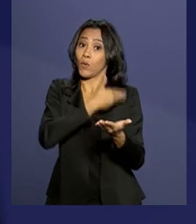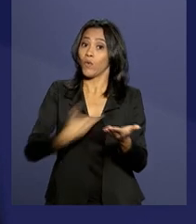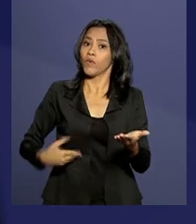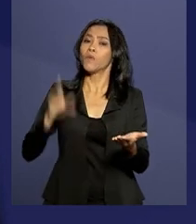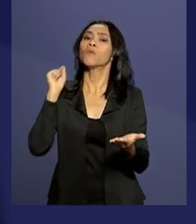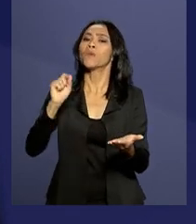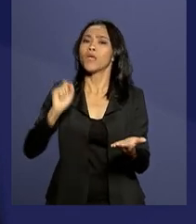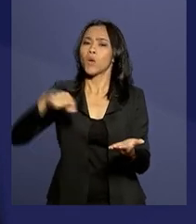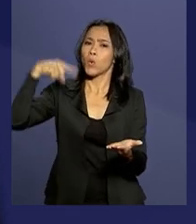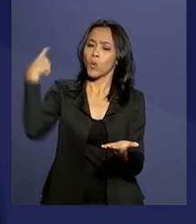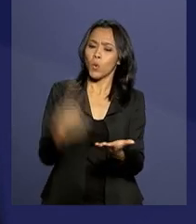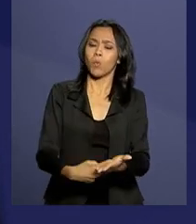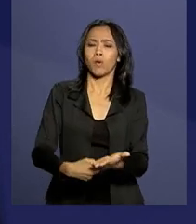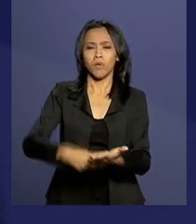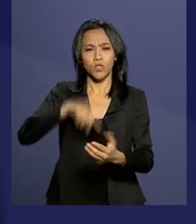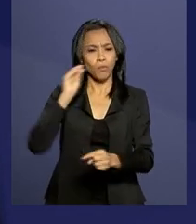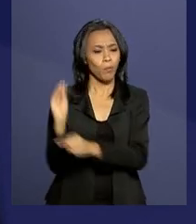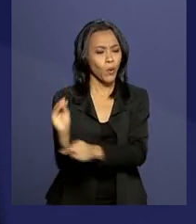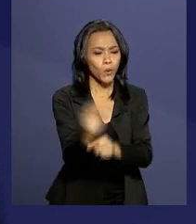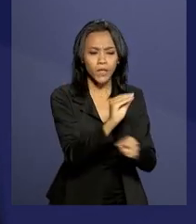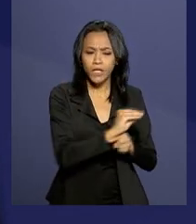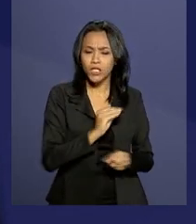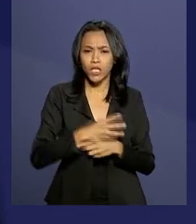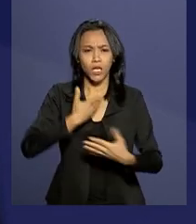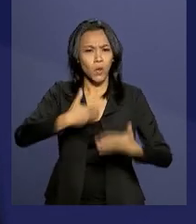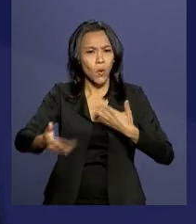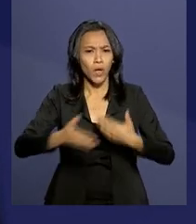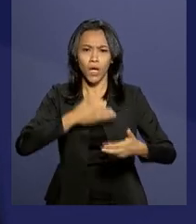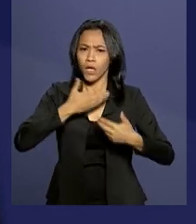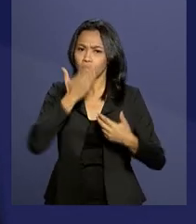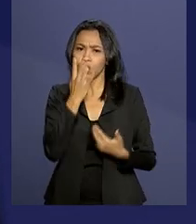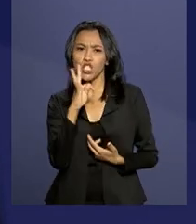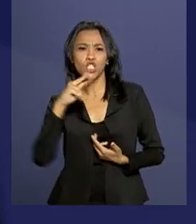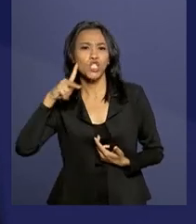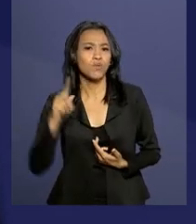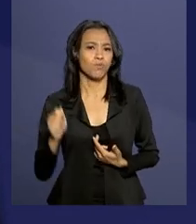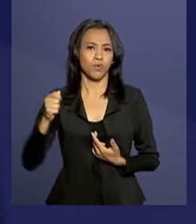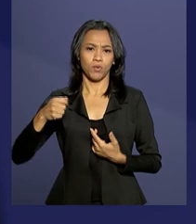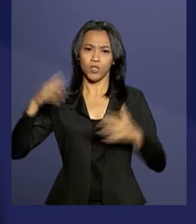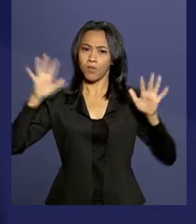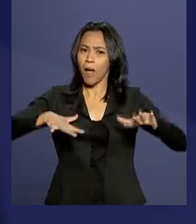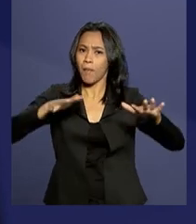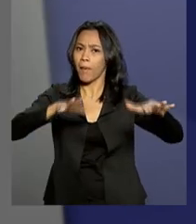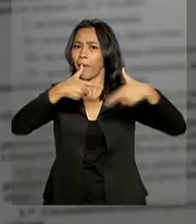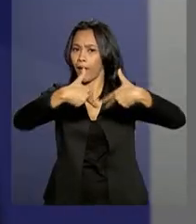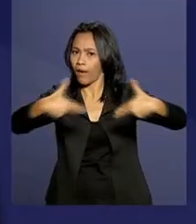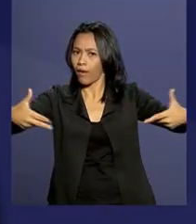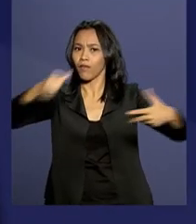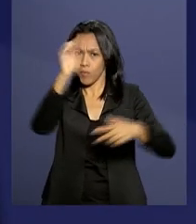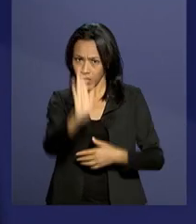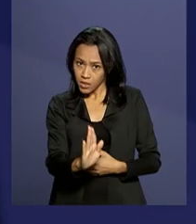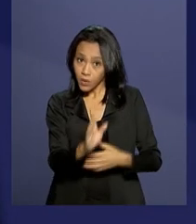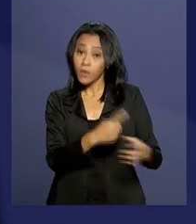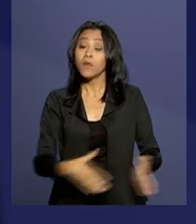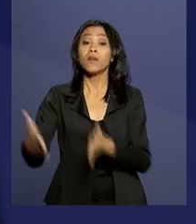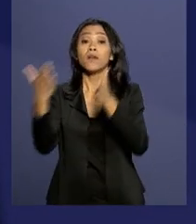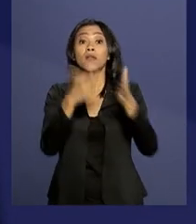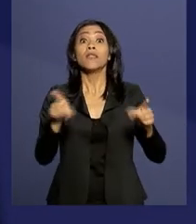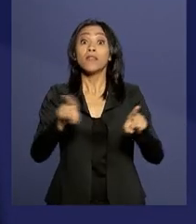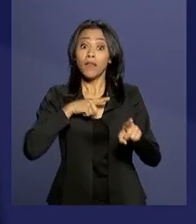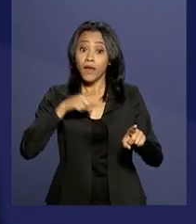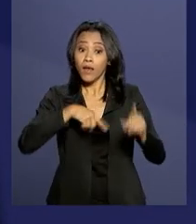obrigação de proteger todos os tipos de manifestações tipicamente nacionais. Também há um capítulo